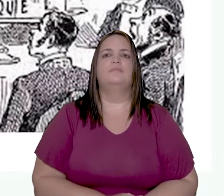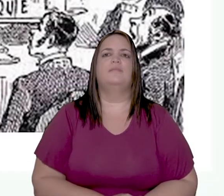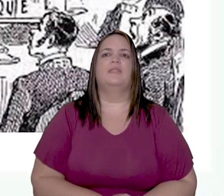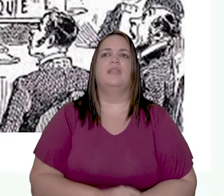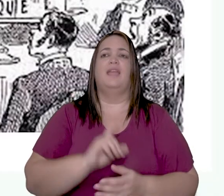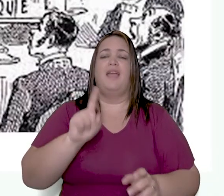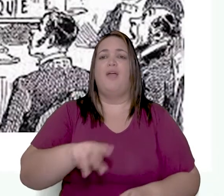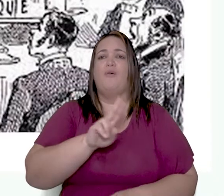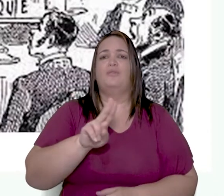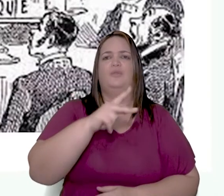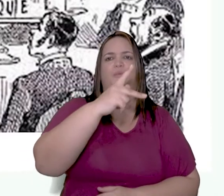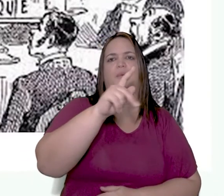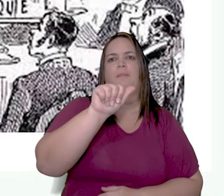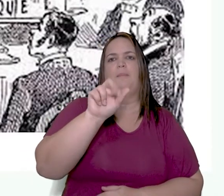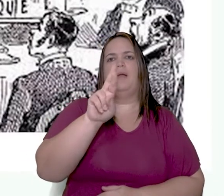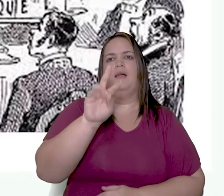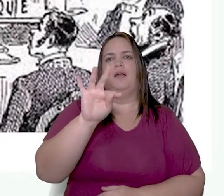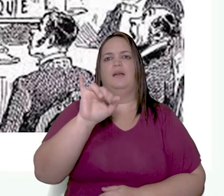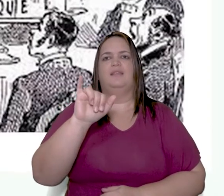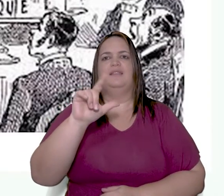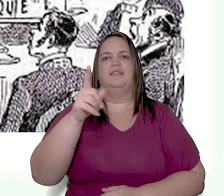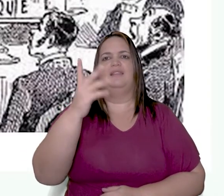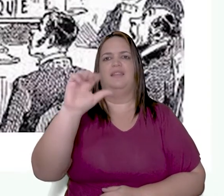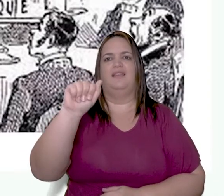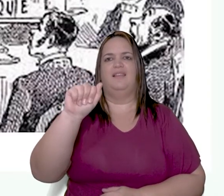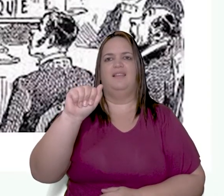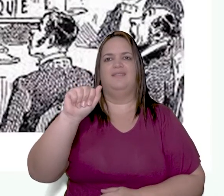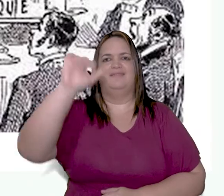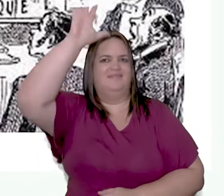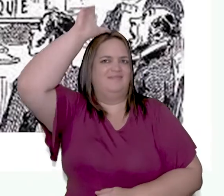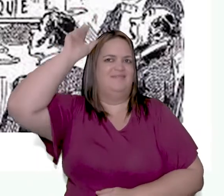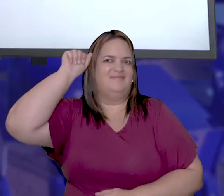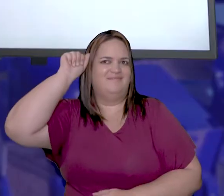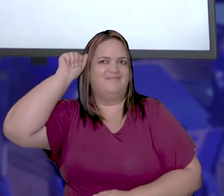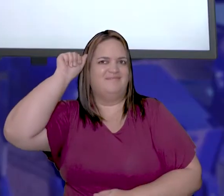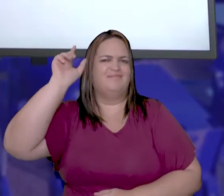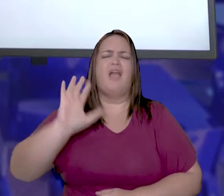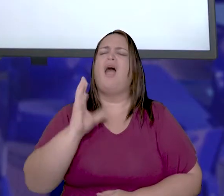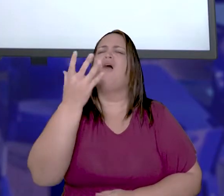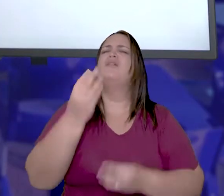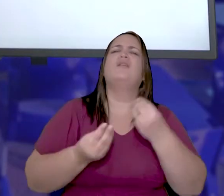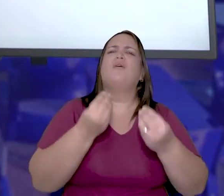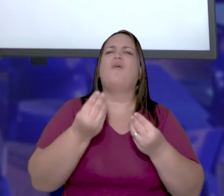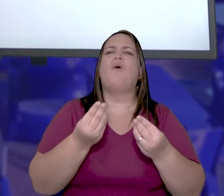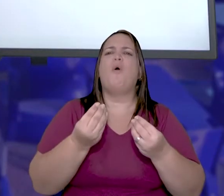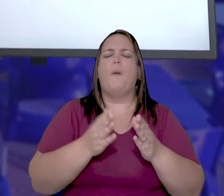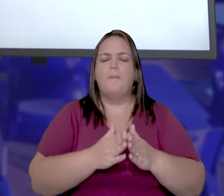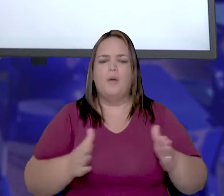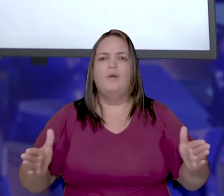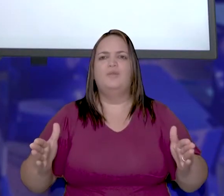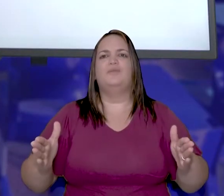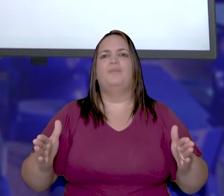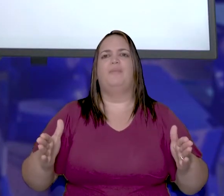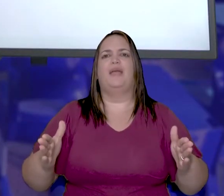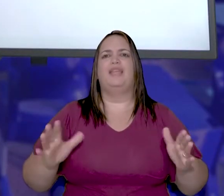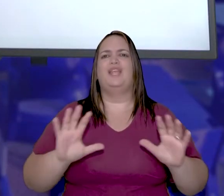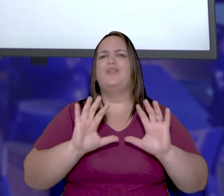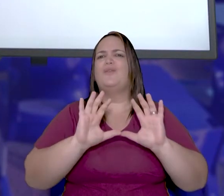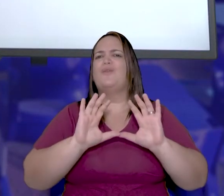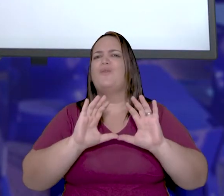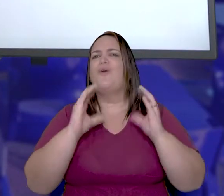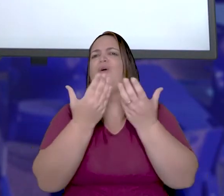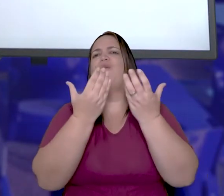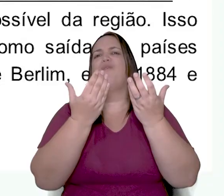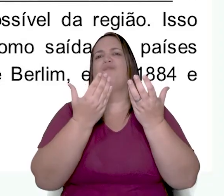a África entre si. Nós chamamos esse momento de partilha da África. Essa partilha da